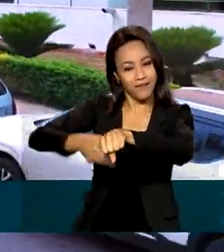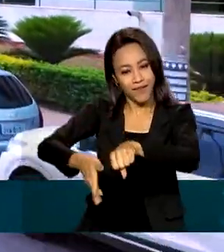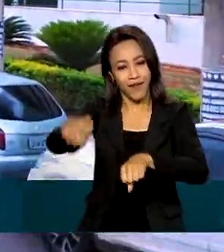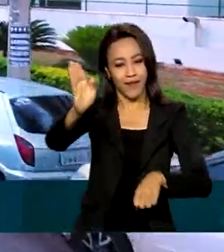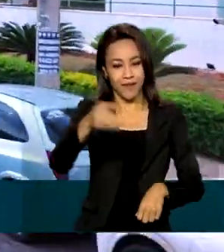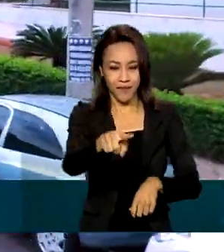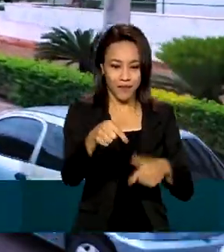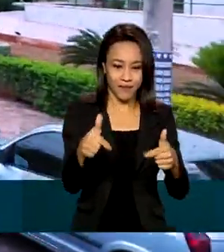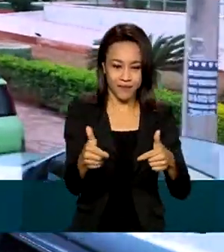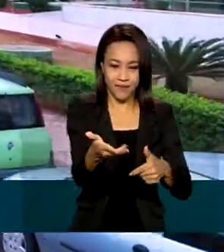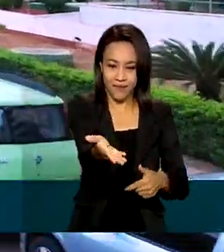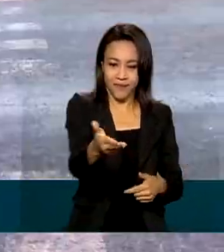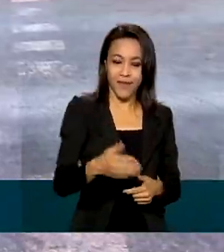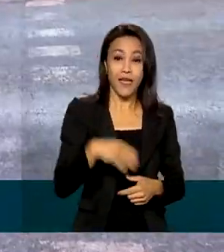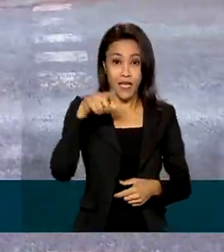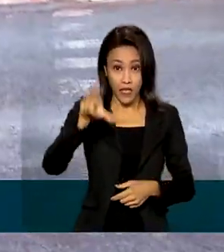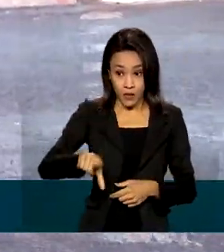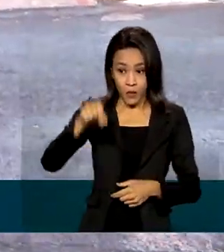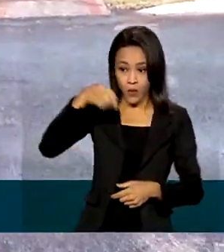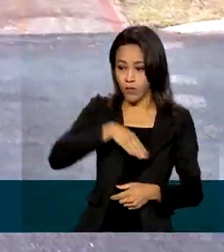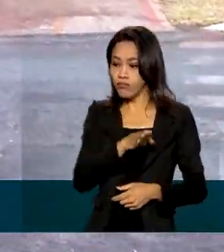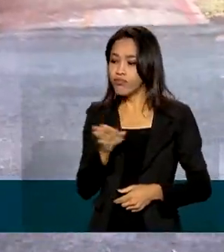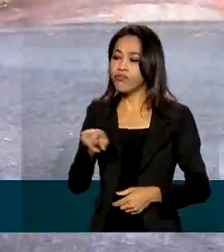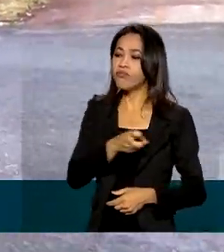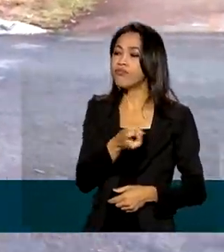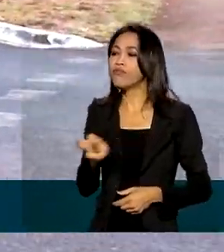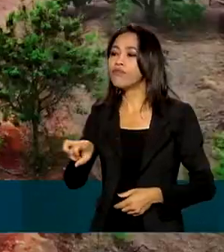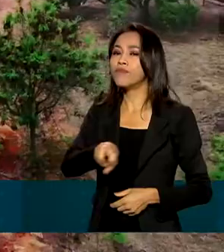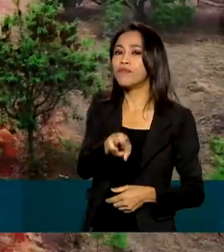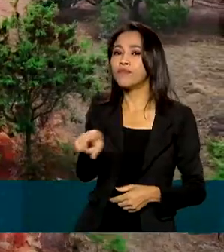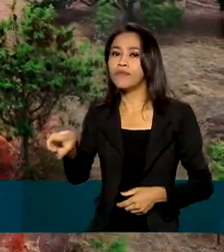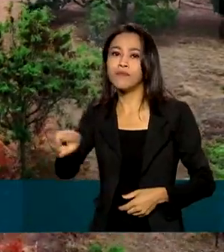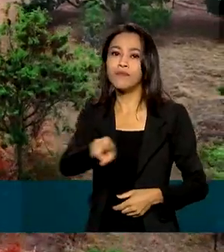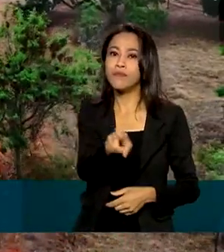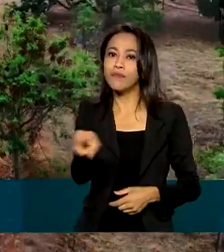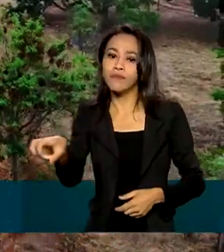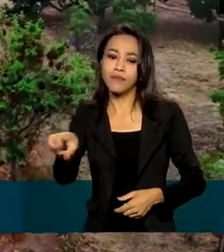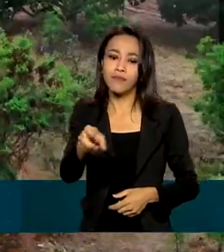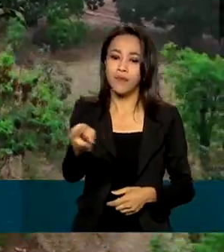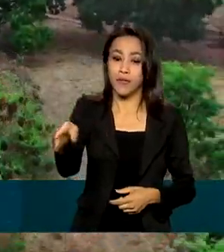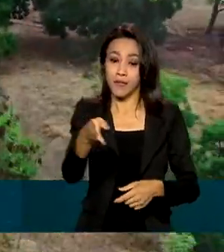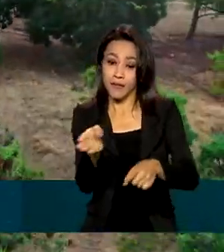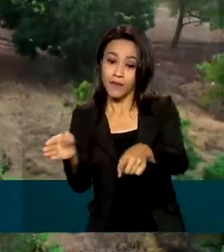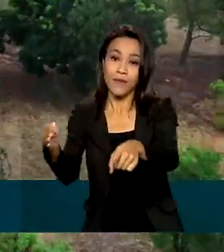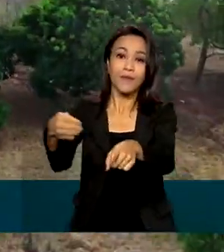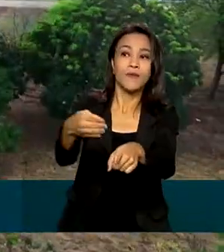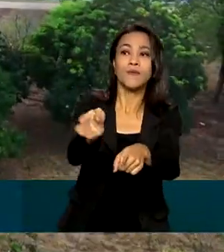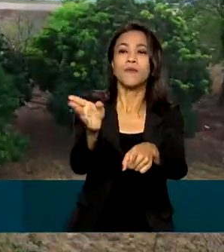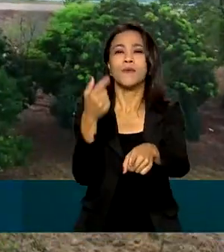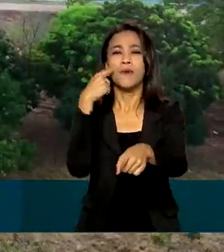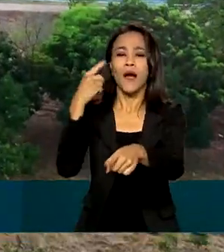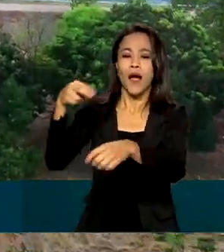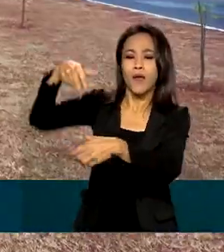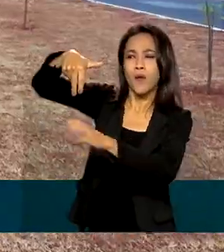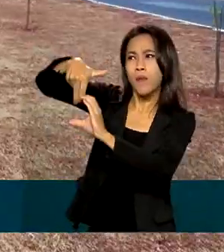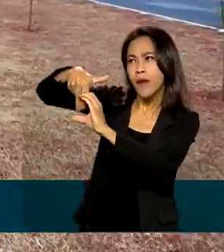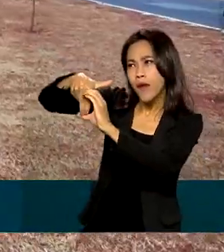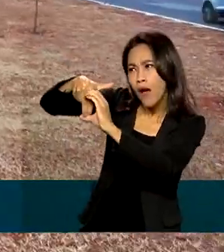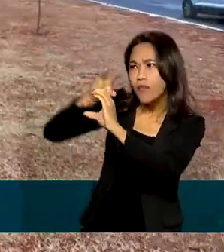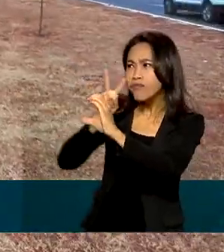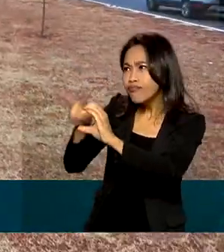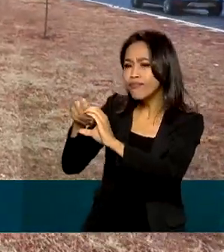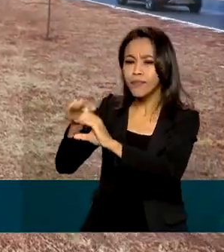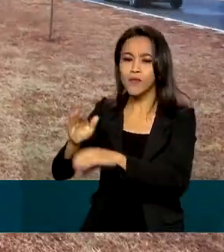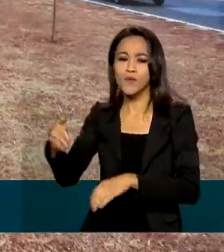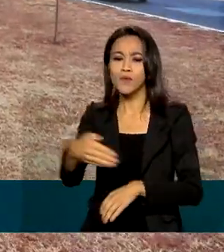O trajeto escolhido, praticamente todo em ciclovia, contorna pontos turísticos, como o Memorial JK e o